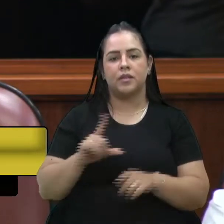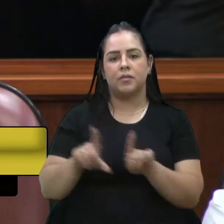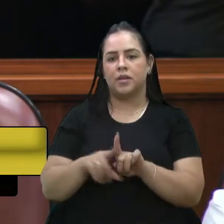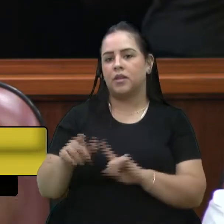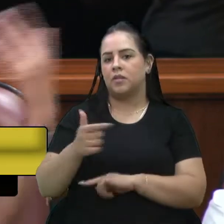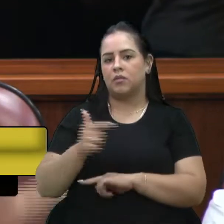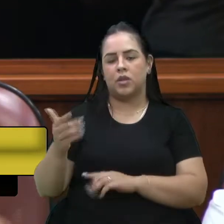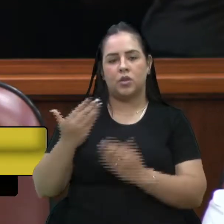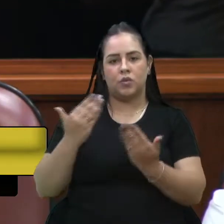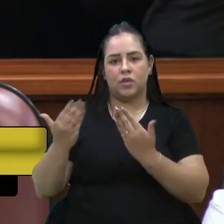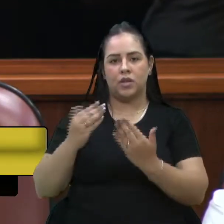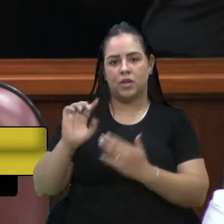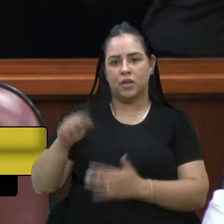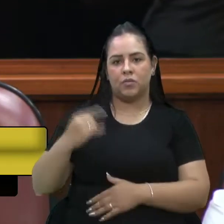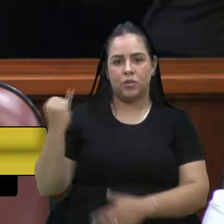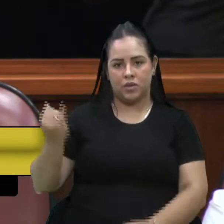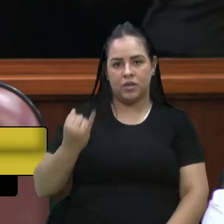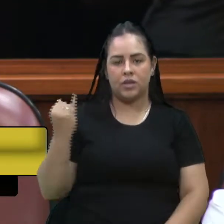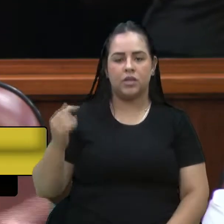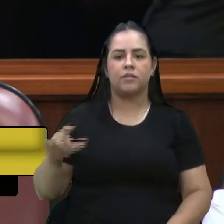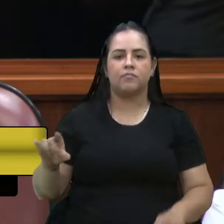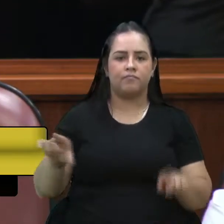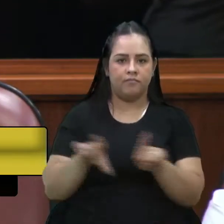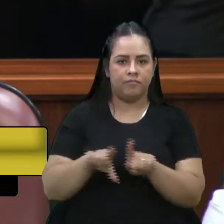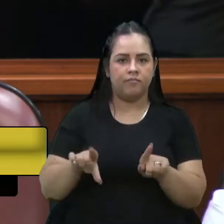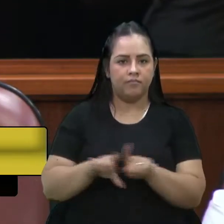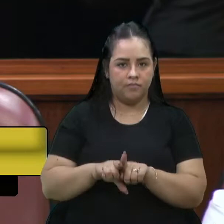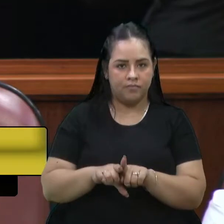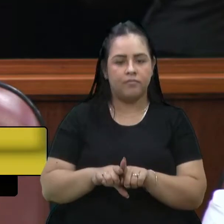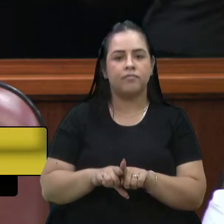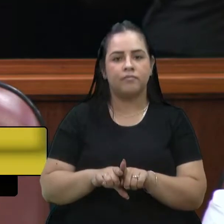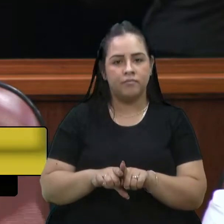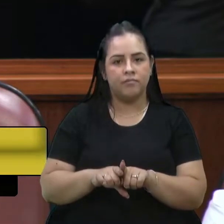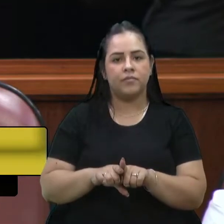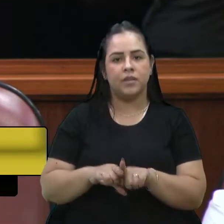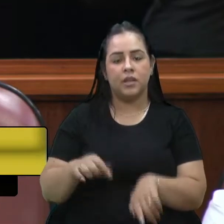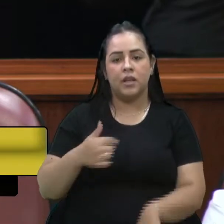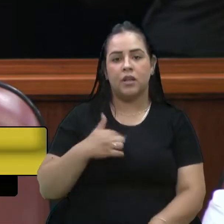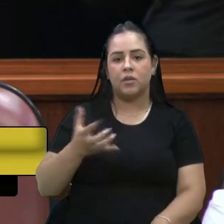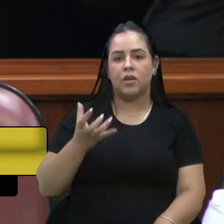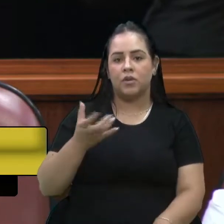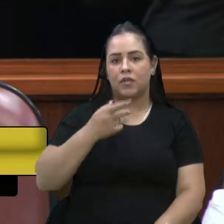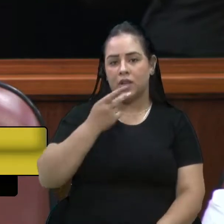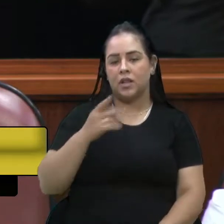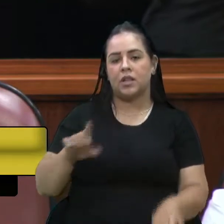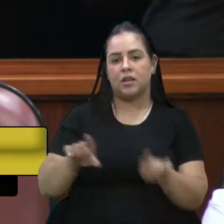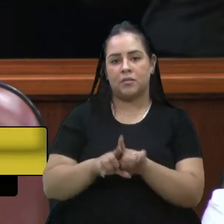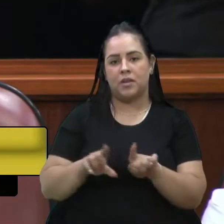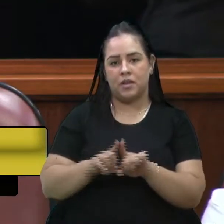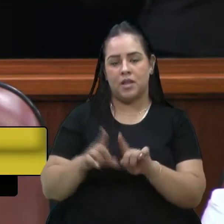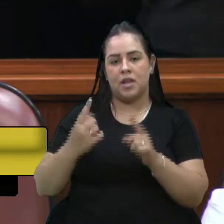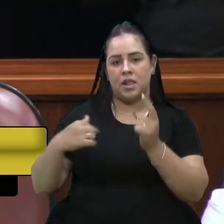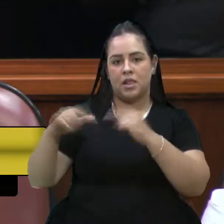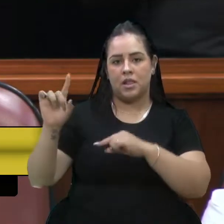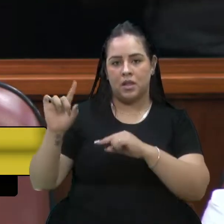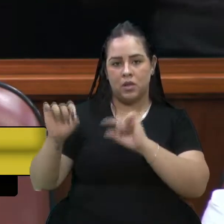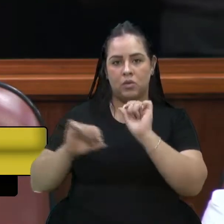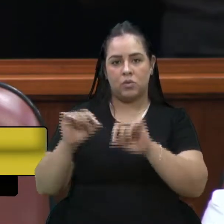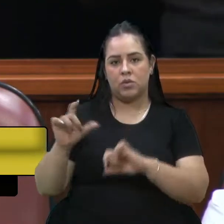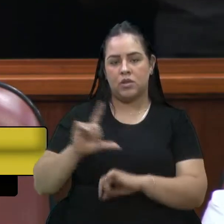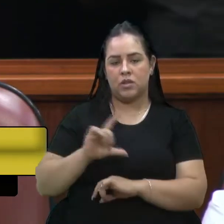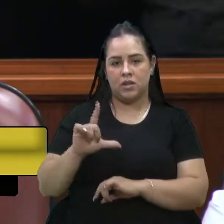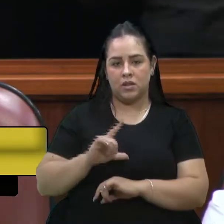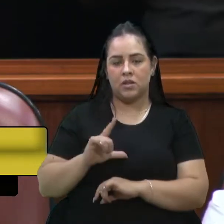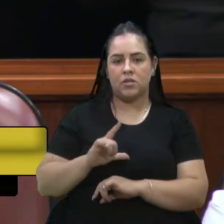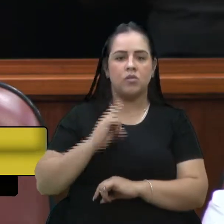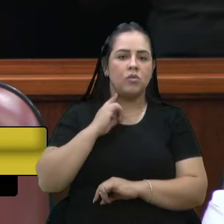dúvidas, terá um papel fundamental e de extrema agilidade. E eu quero falar que, para além dessa questão dos resíduos